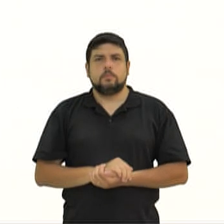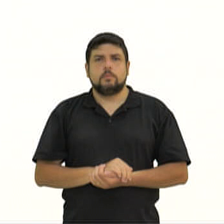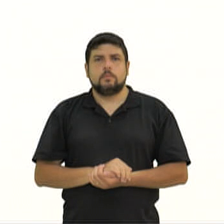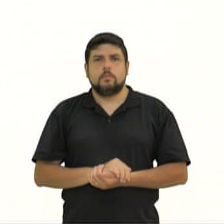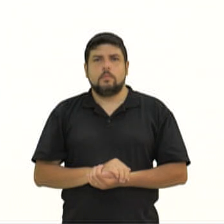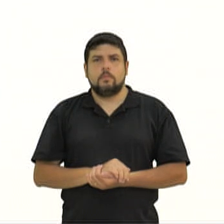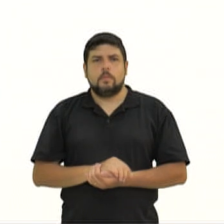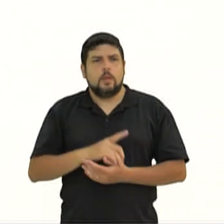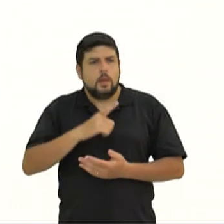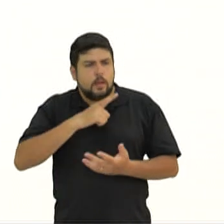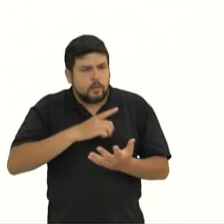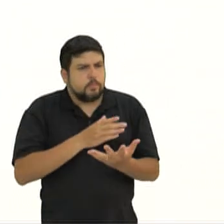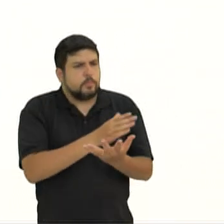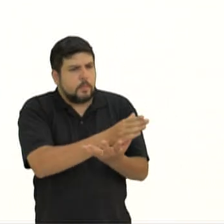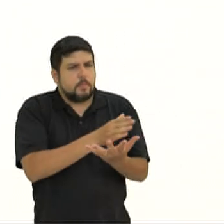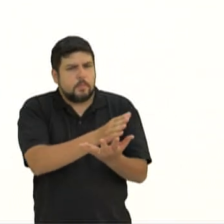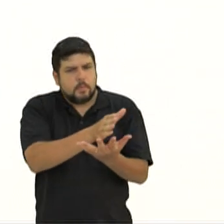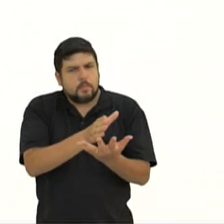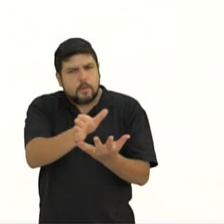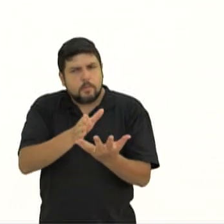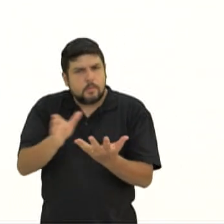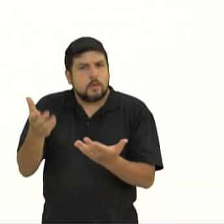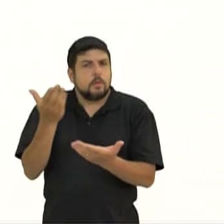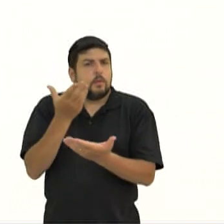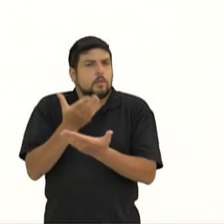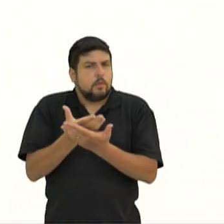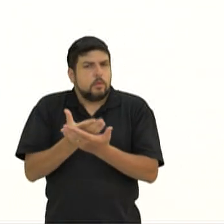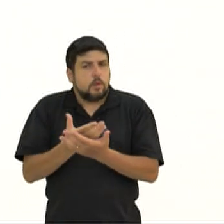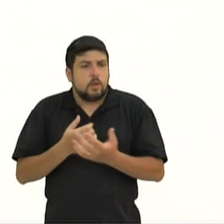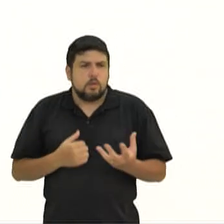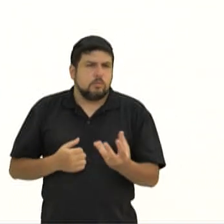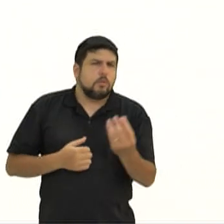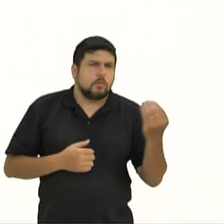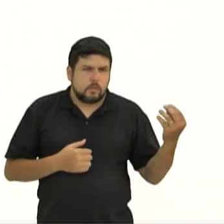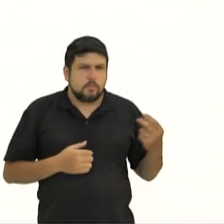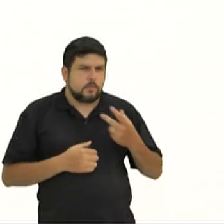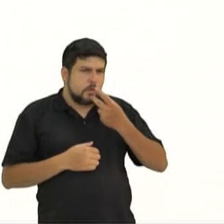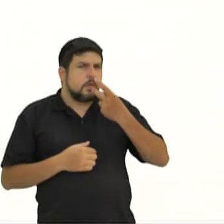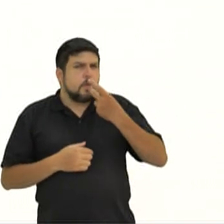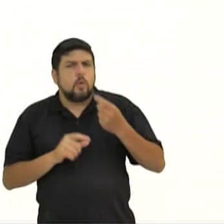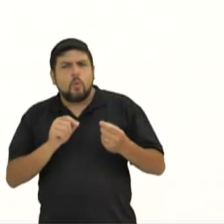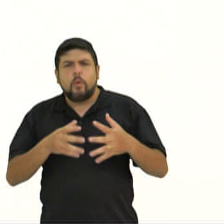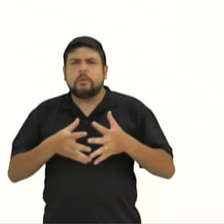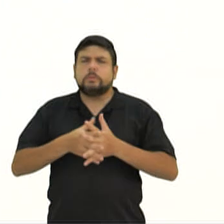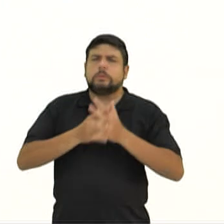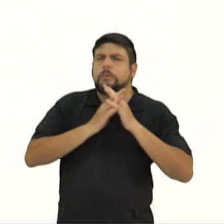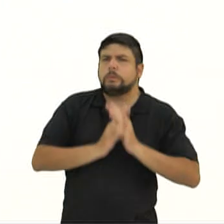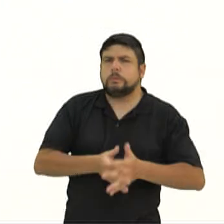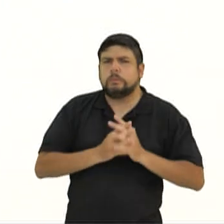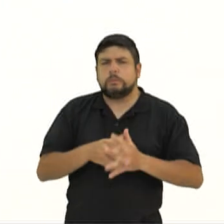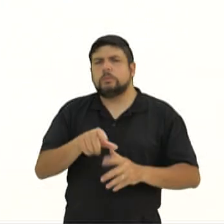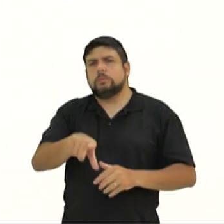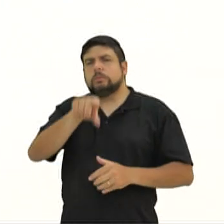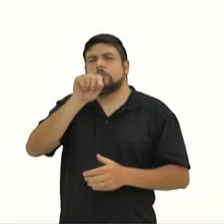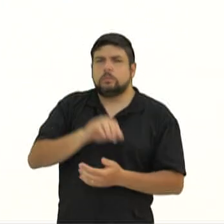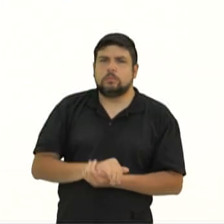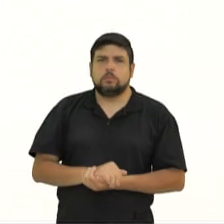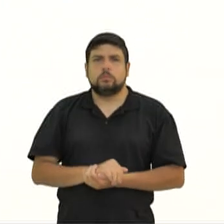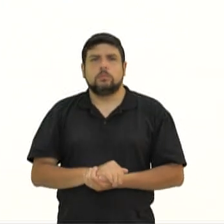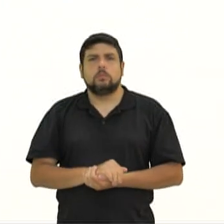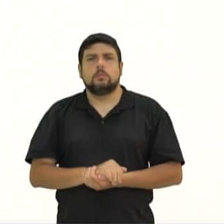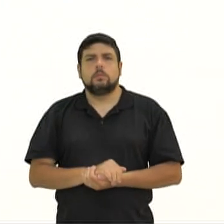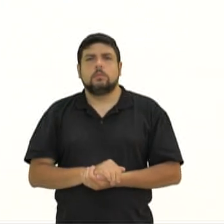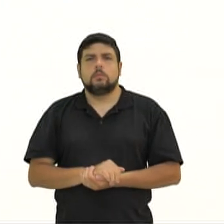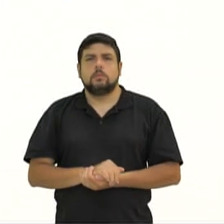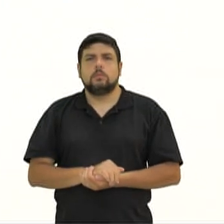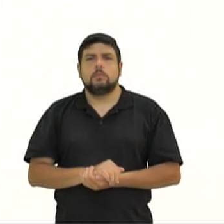quantidade de opções para estudar é apontada por muitos estudantes com um obstáculo na hora da escolha. Então, nesse trecho